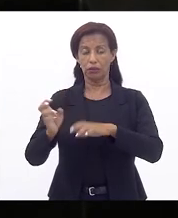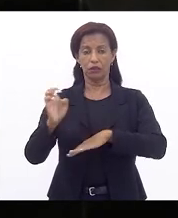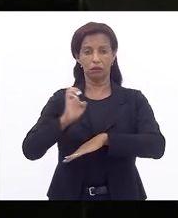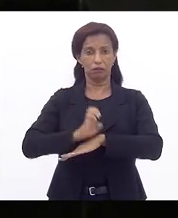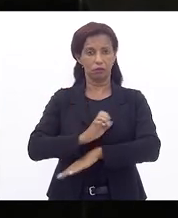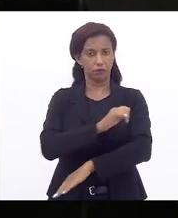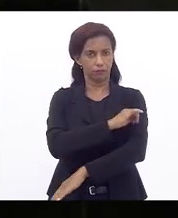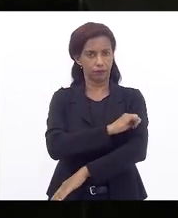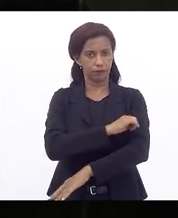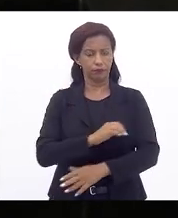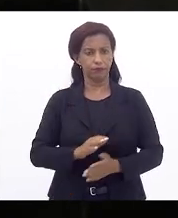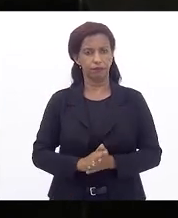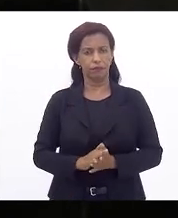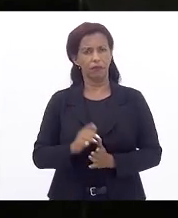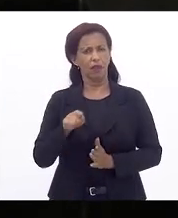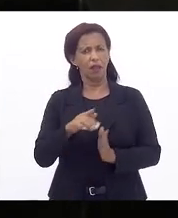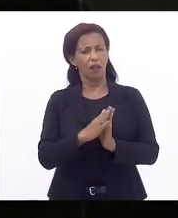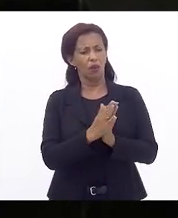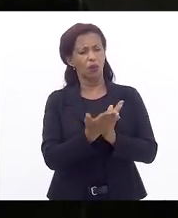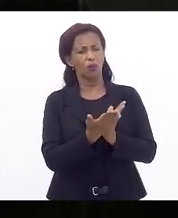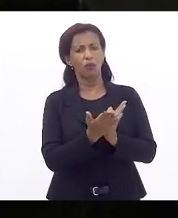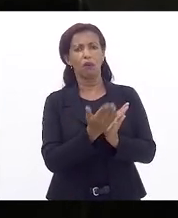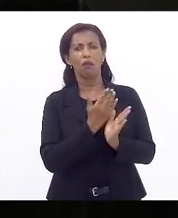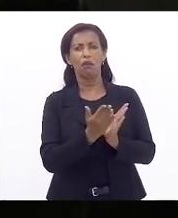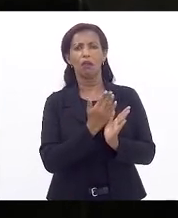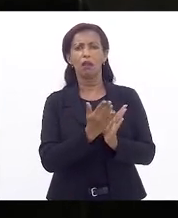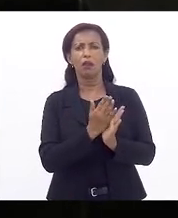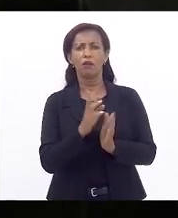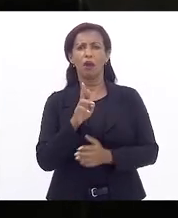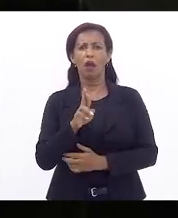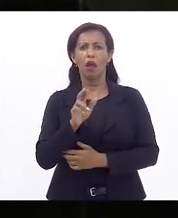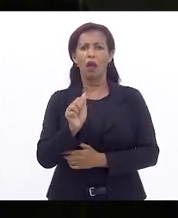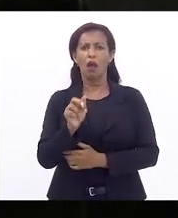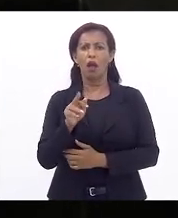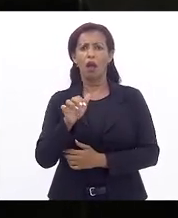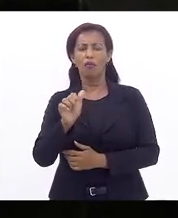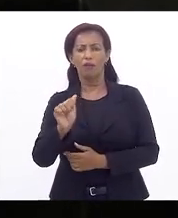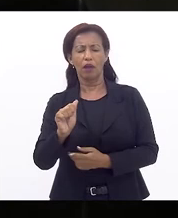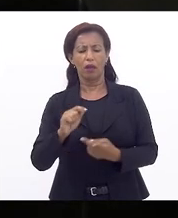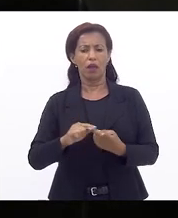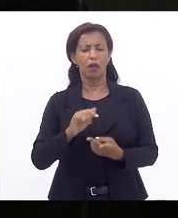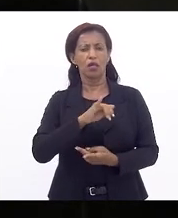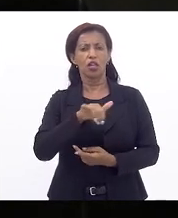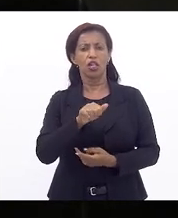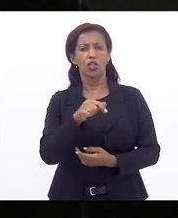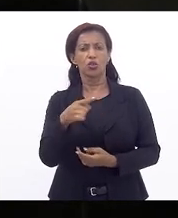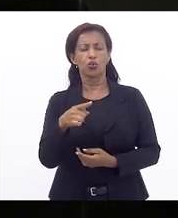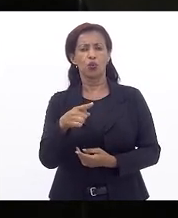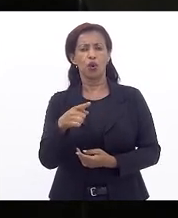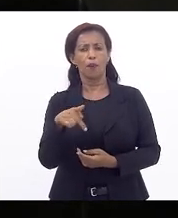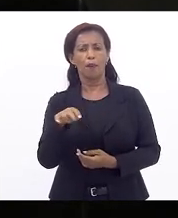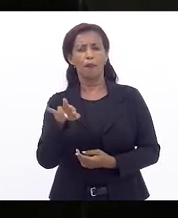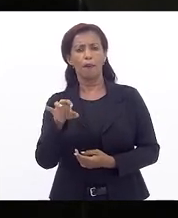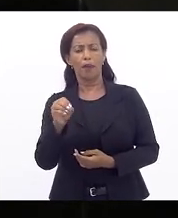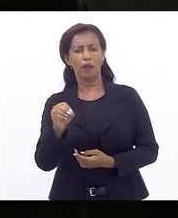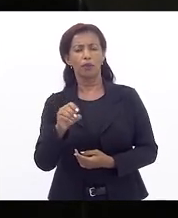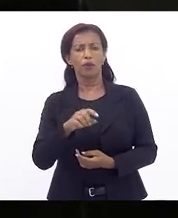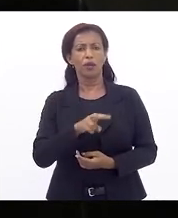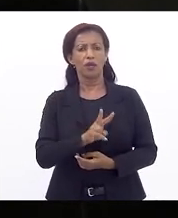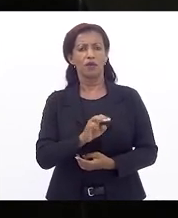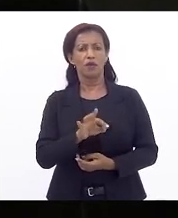Janeiro. Este é um livro de autoria de Rafaela Albergaria, João Pedro Martins e Vitor Mihressen,